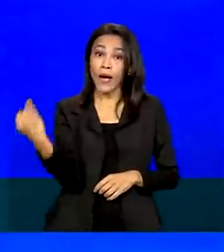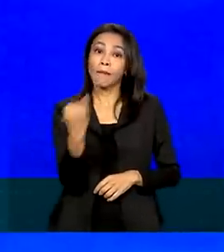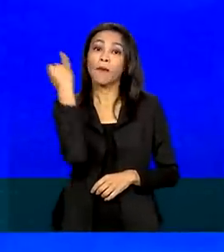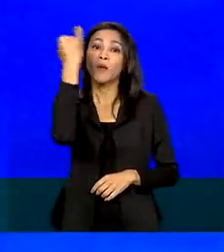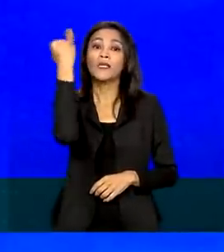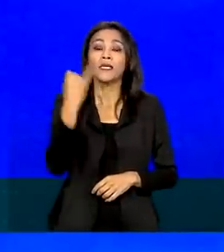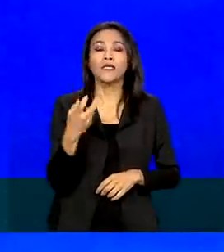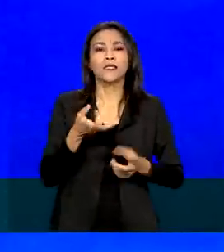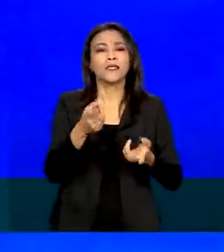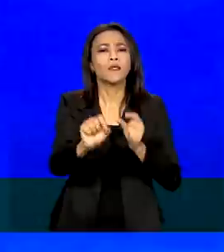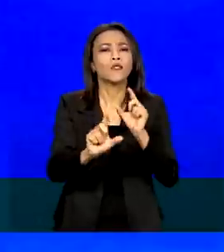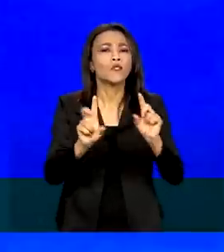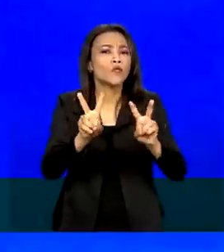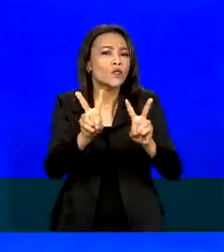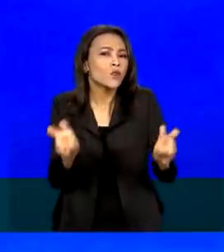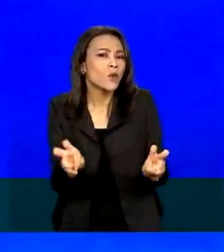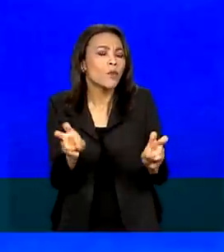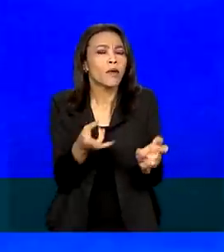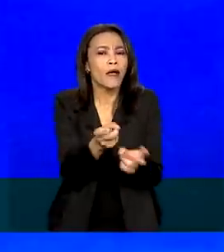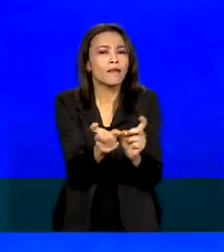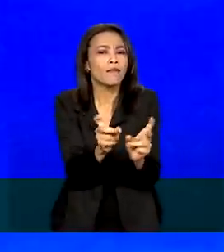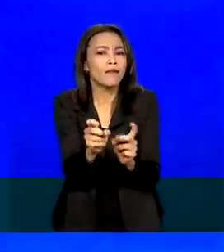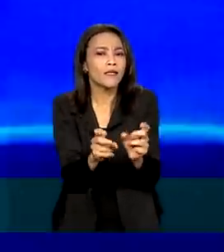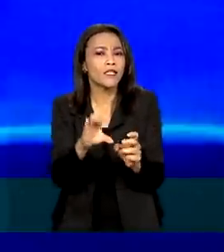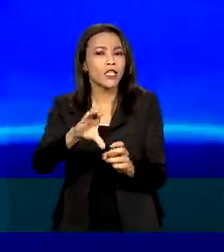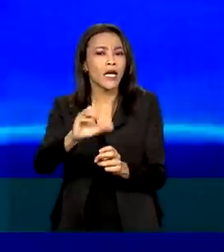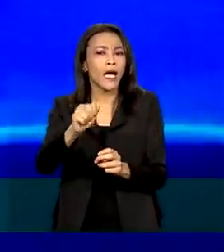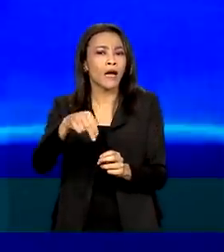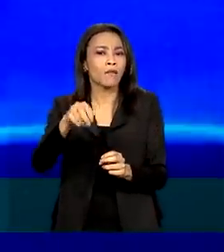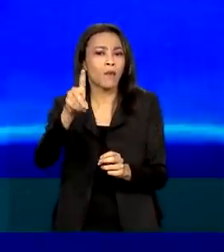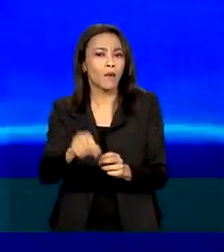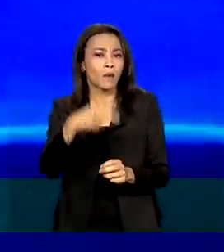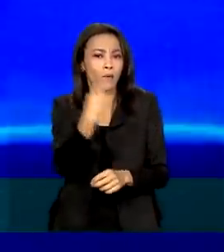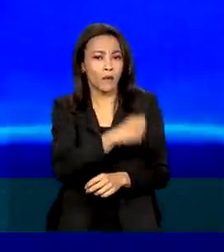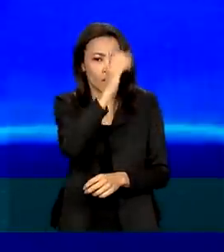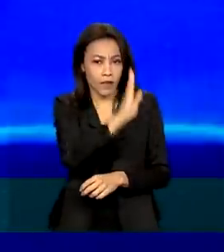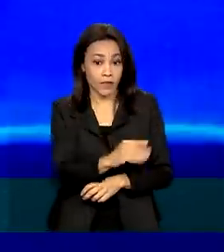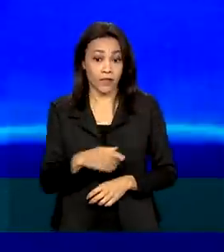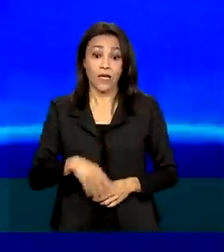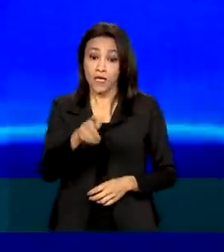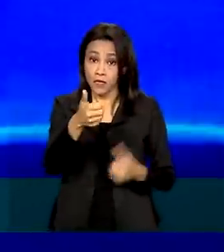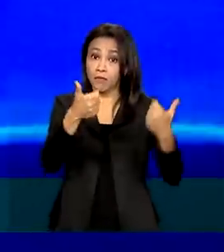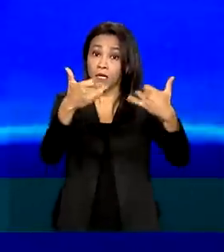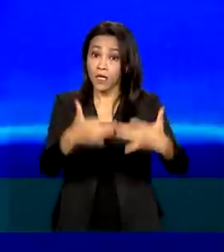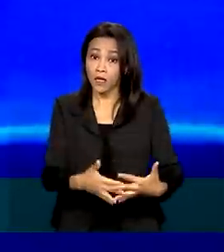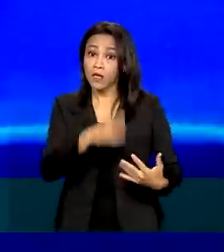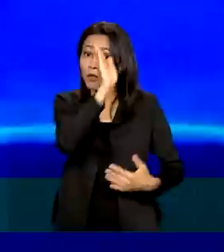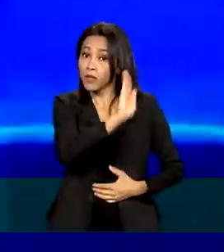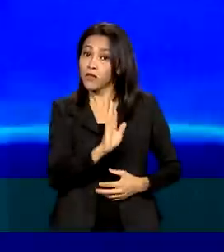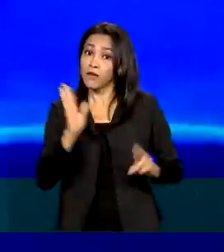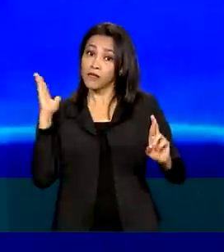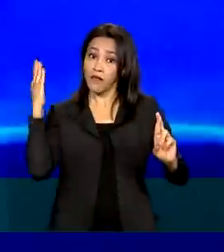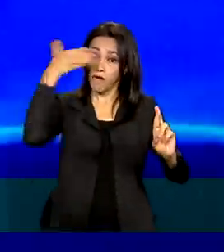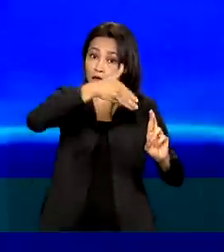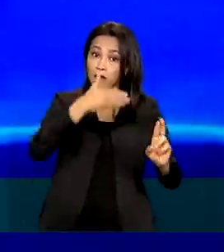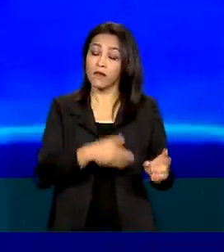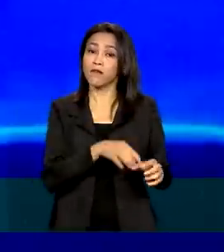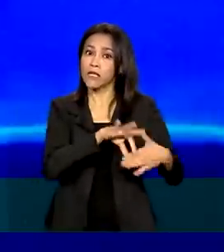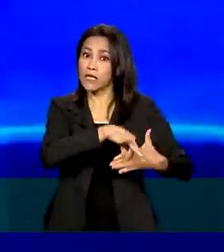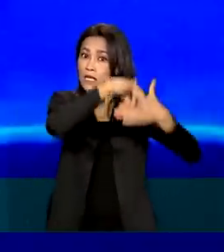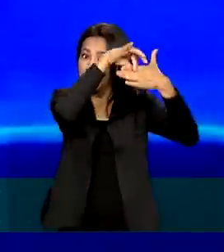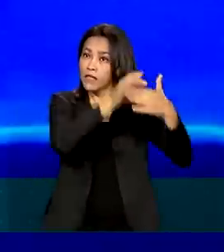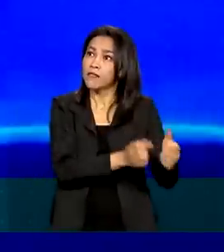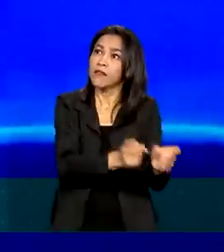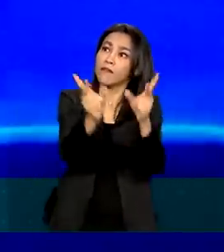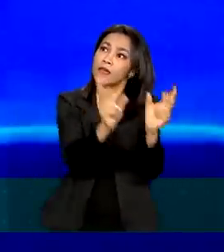mercado regulado de crédito de carbono para o país. O Brasil vai ser líder nessa compensação ambiental e exportar crédito de carbono para